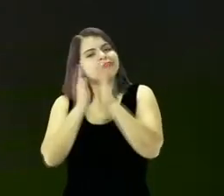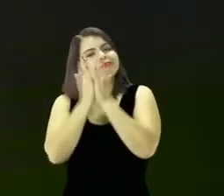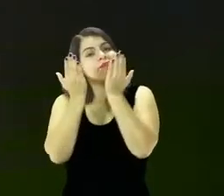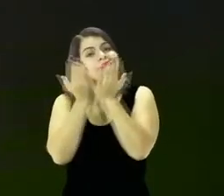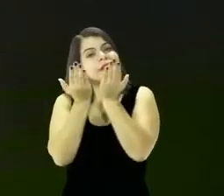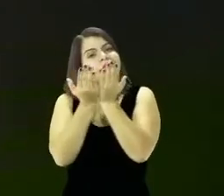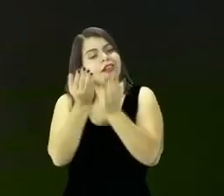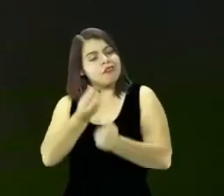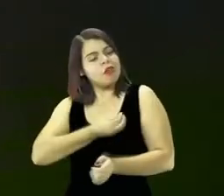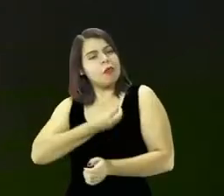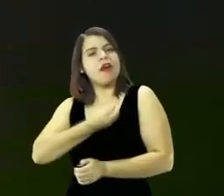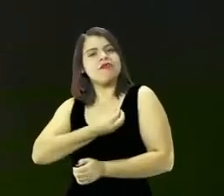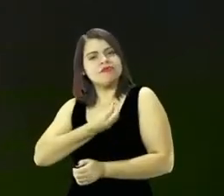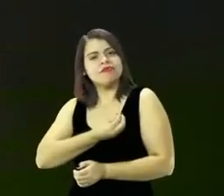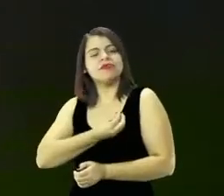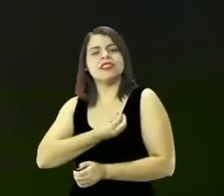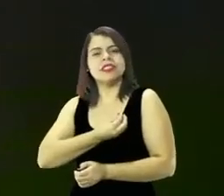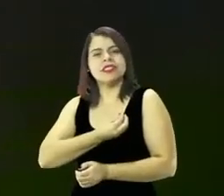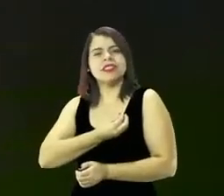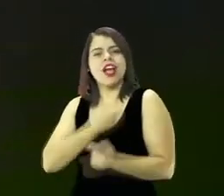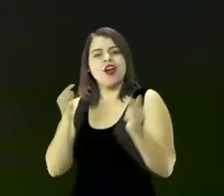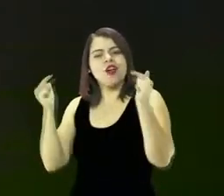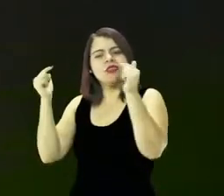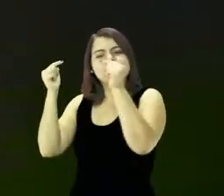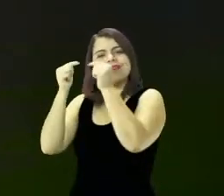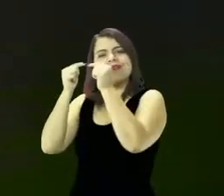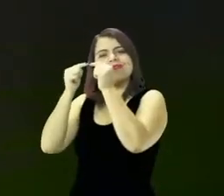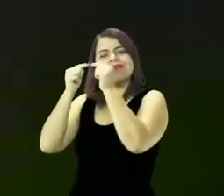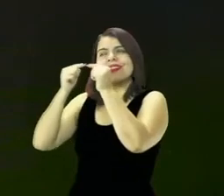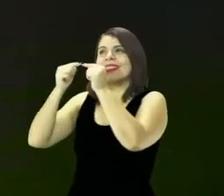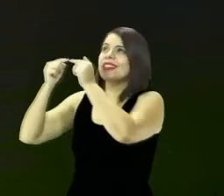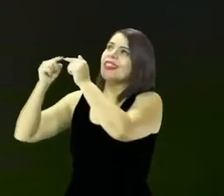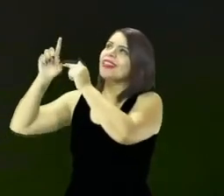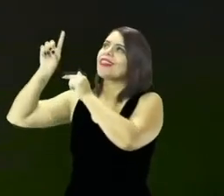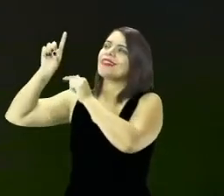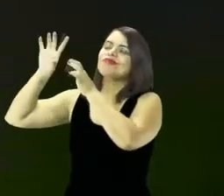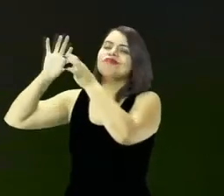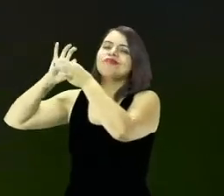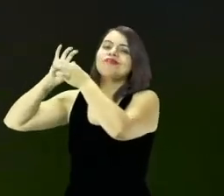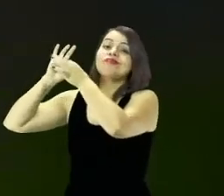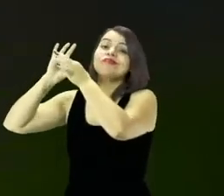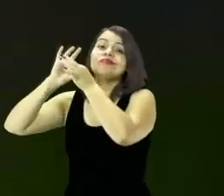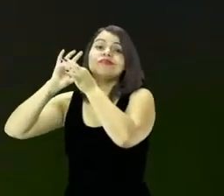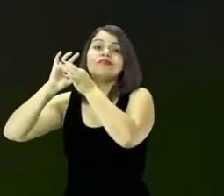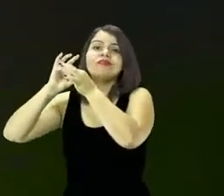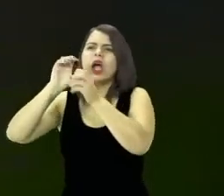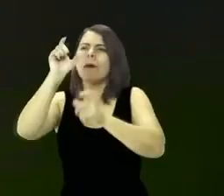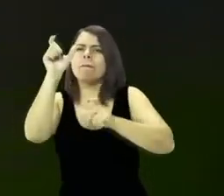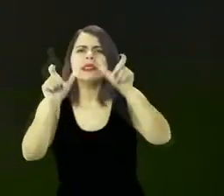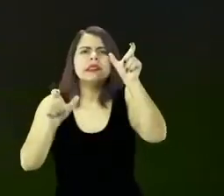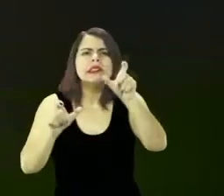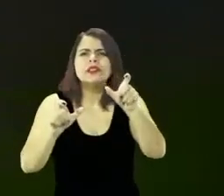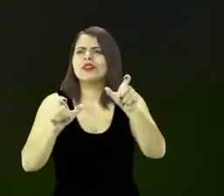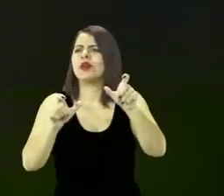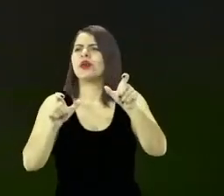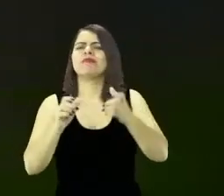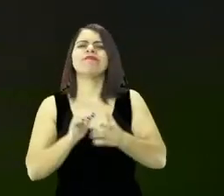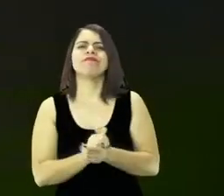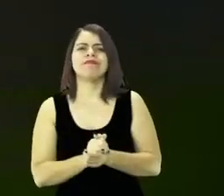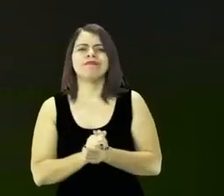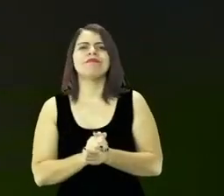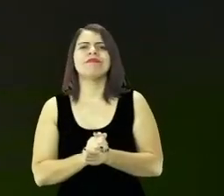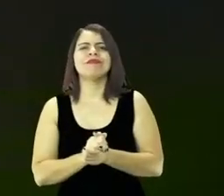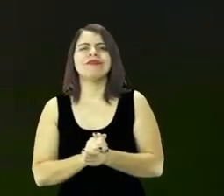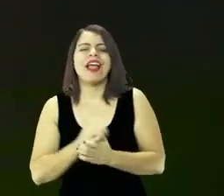vida espiritual conectada a Deus por meio do Espírito Santo toda pessoa que tem essa